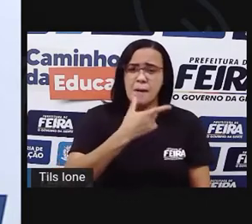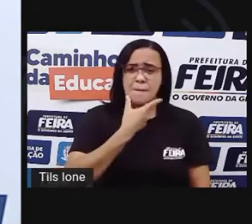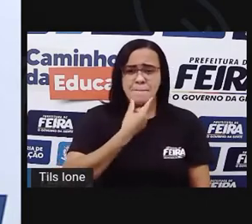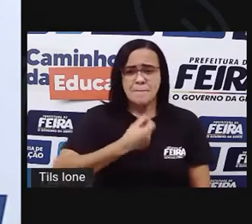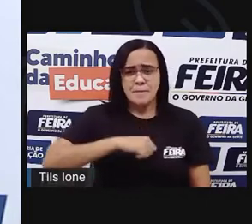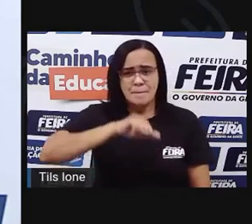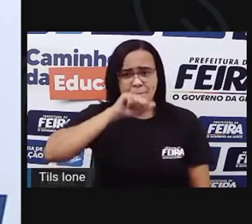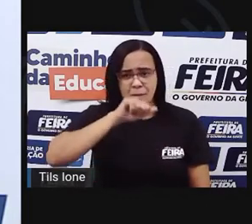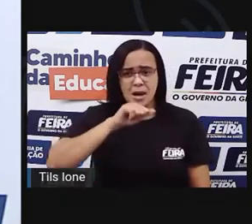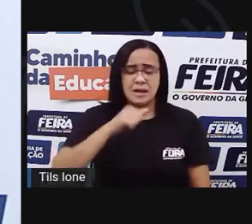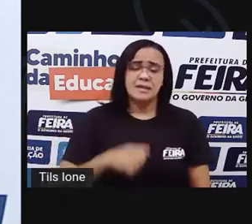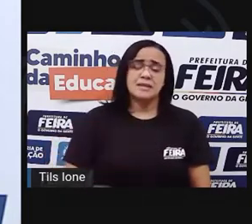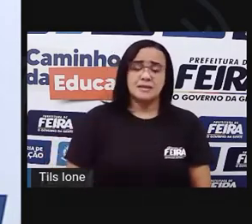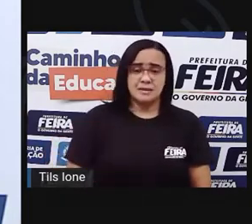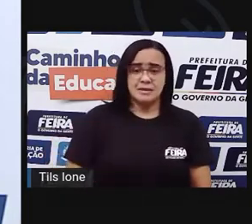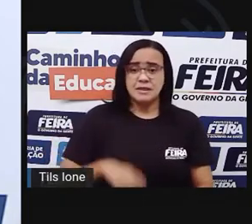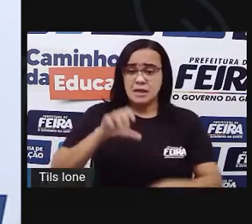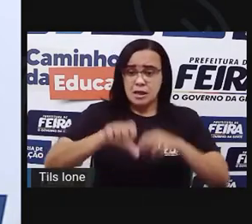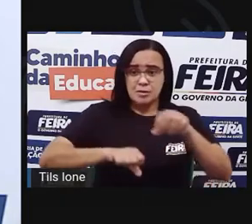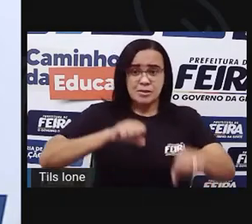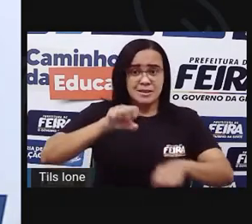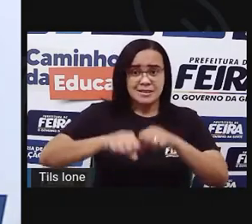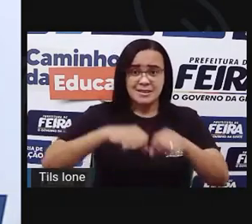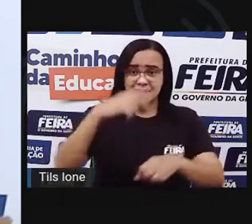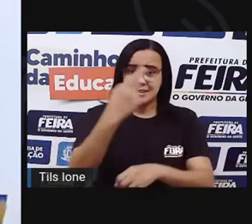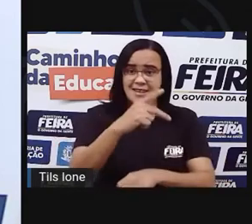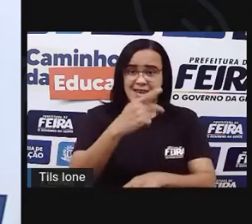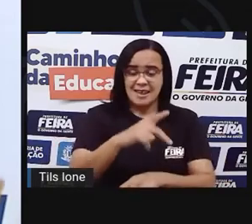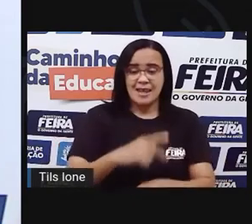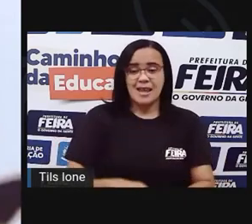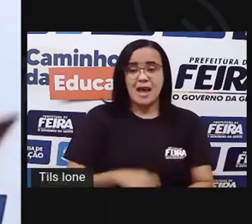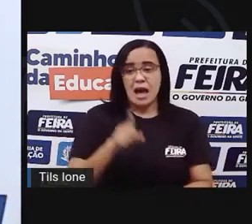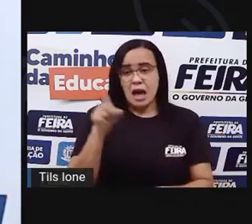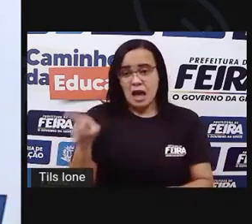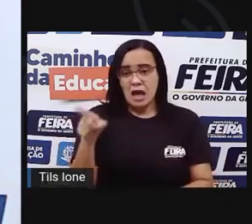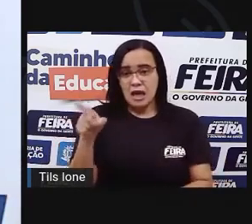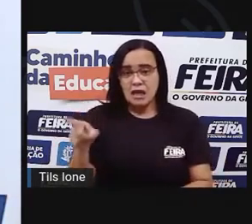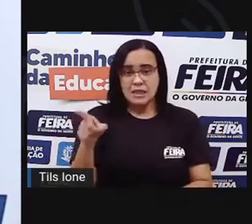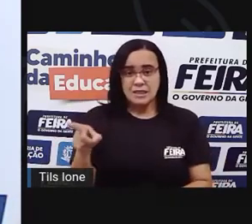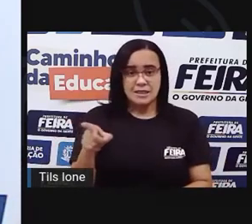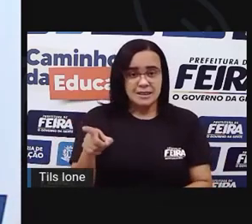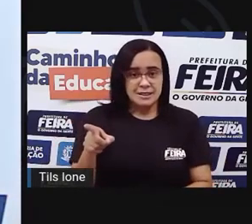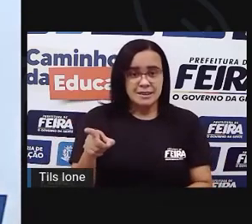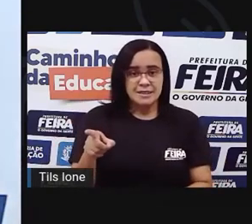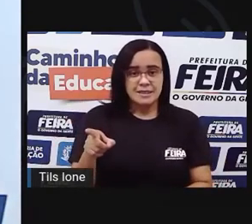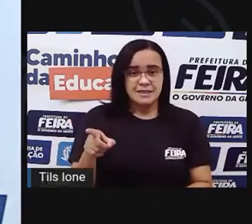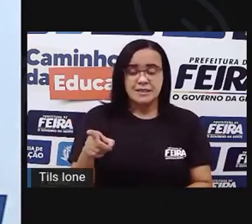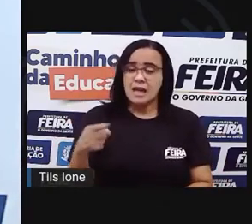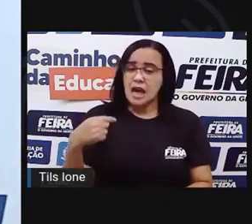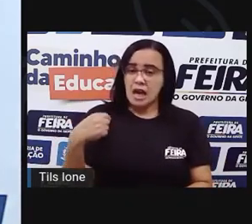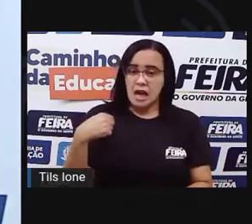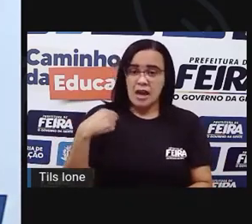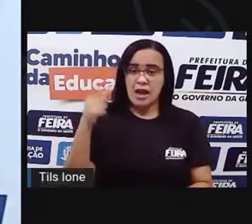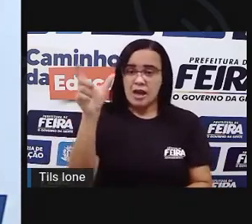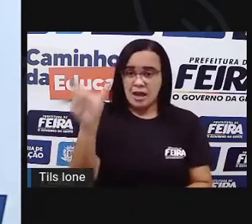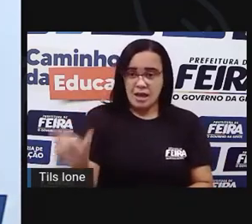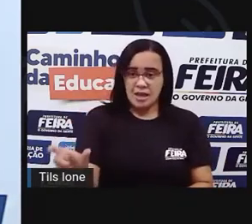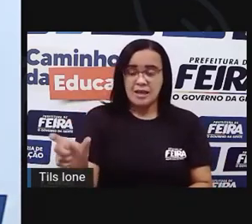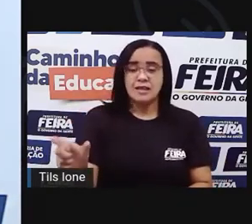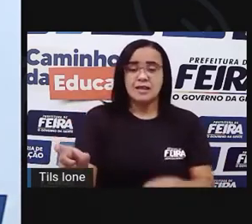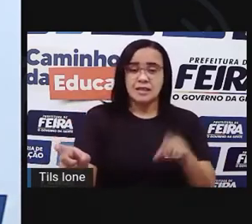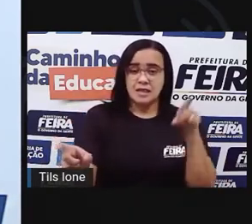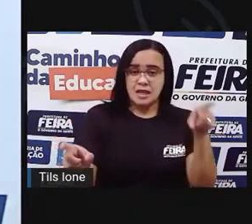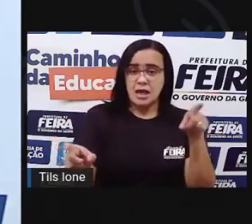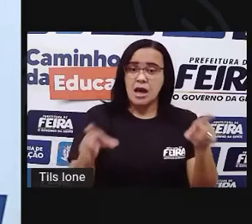E esta é sua bicicleta. Esta sou eu e esta é a minha bicicleta. Olha o papai aqui